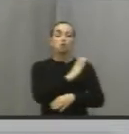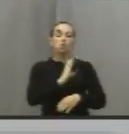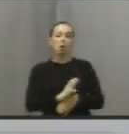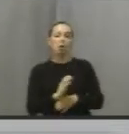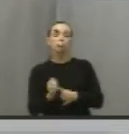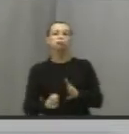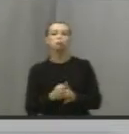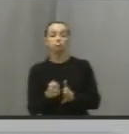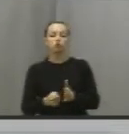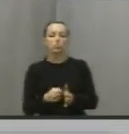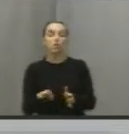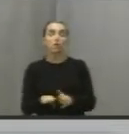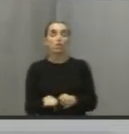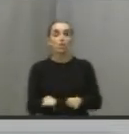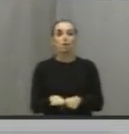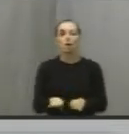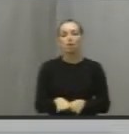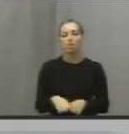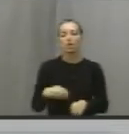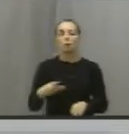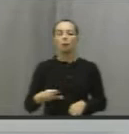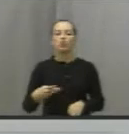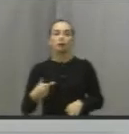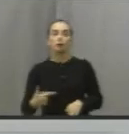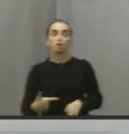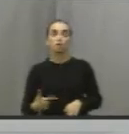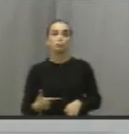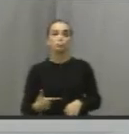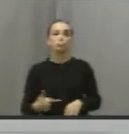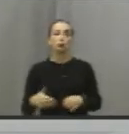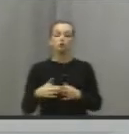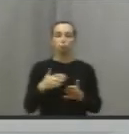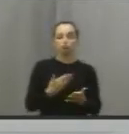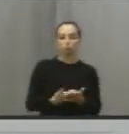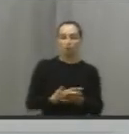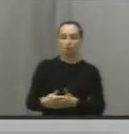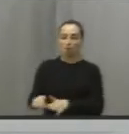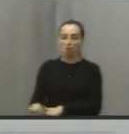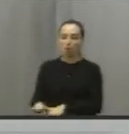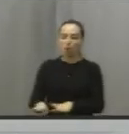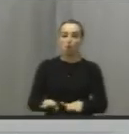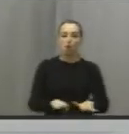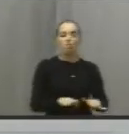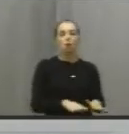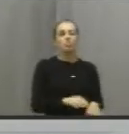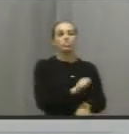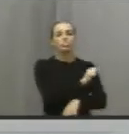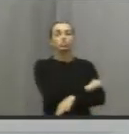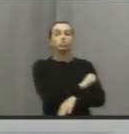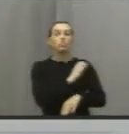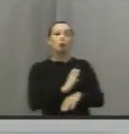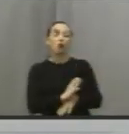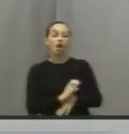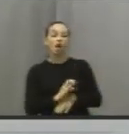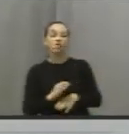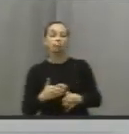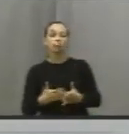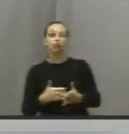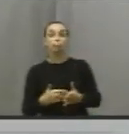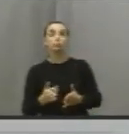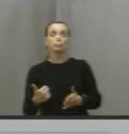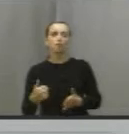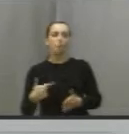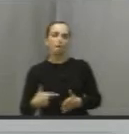nós temos cerca de 42 creches. São Carlos deve ter 12. E assim vai para o posto de saúde e assim por diante.